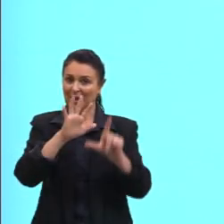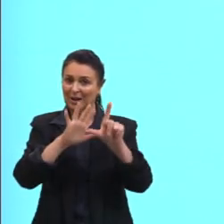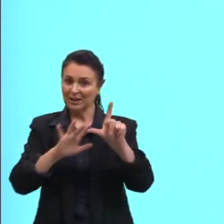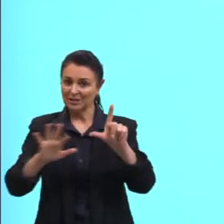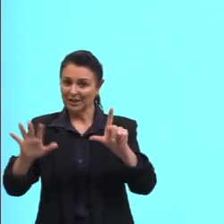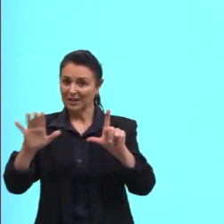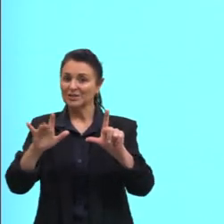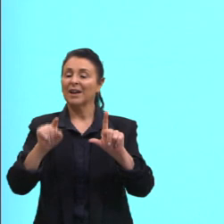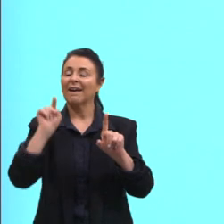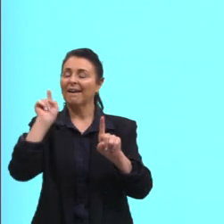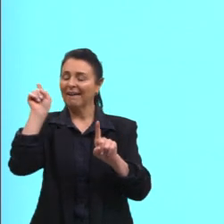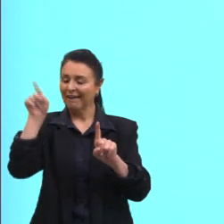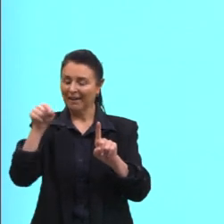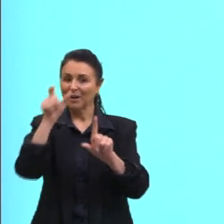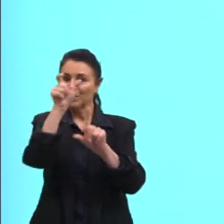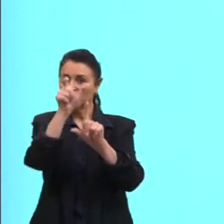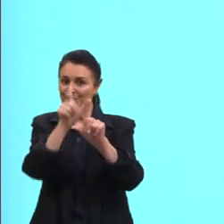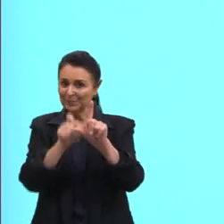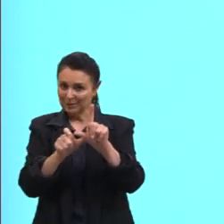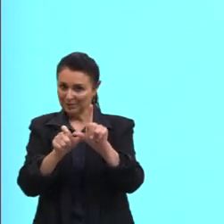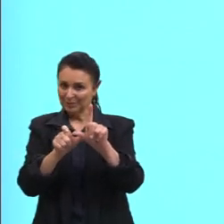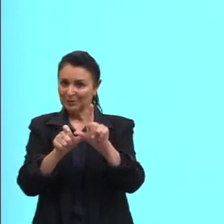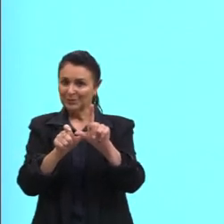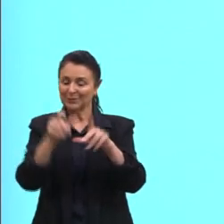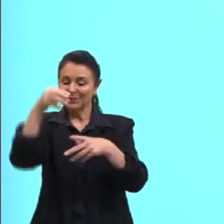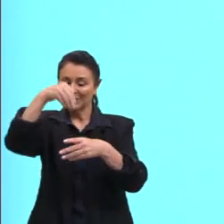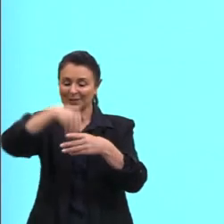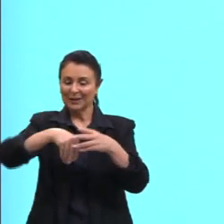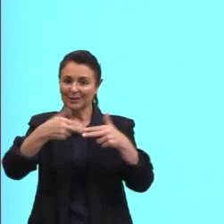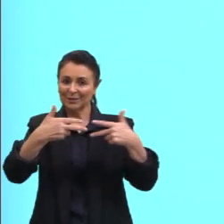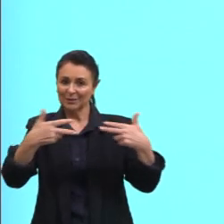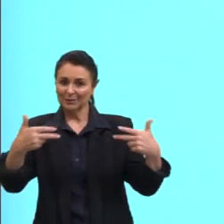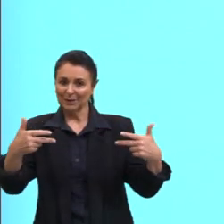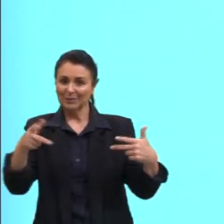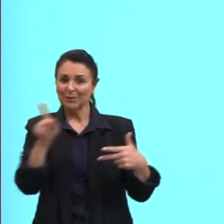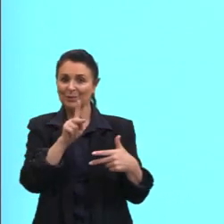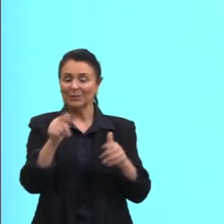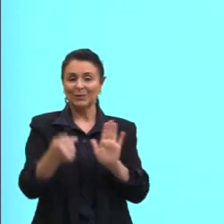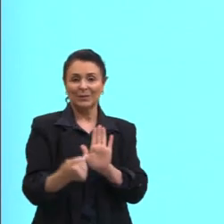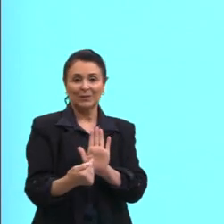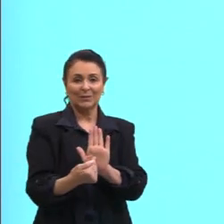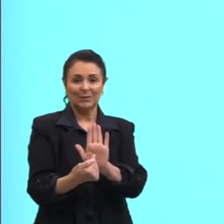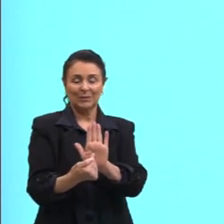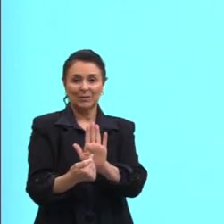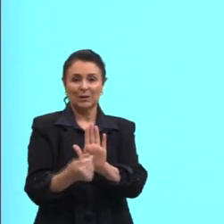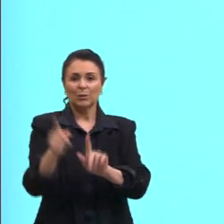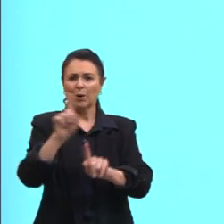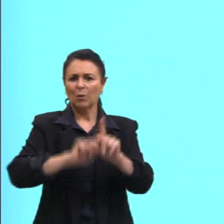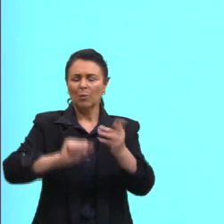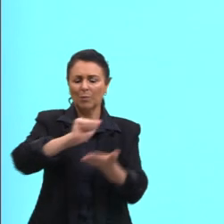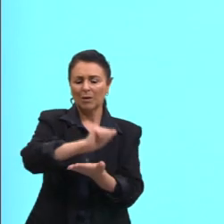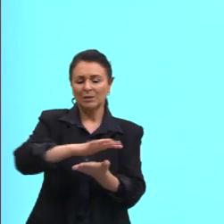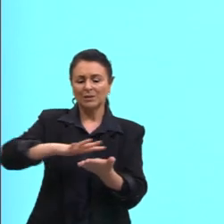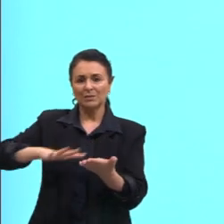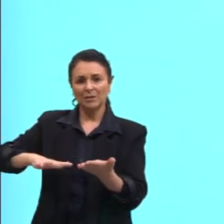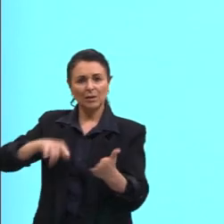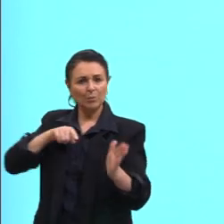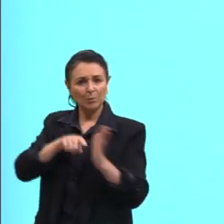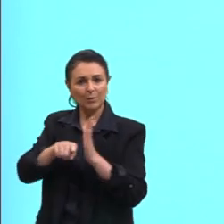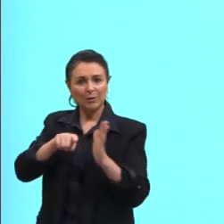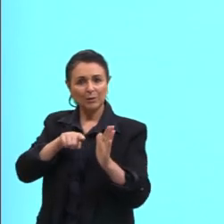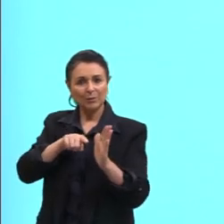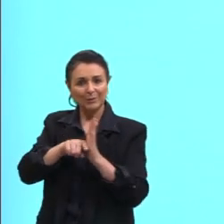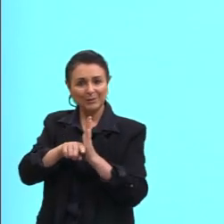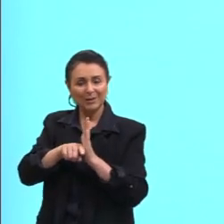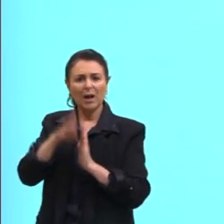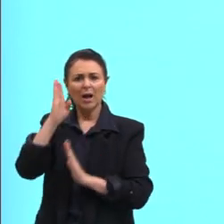persona presente em el Enem. Eu trouxe aqui algumas atividades, algumas questões que